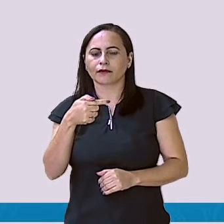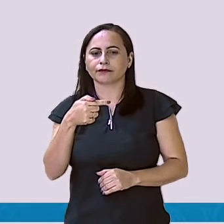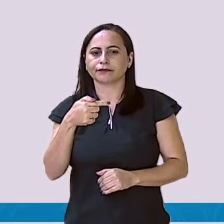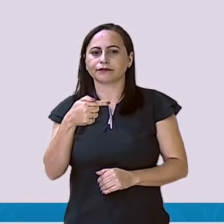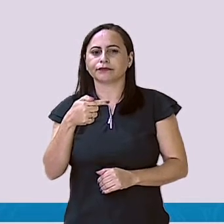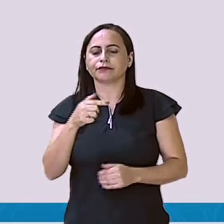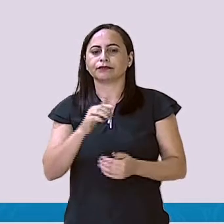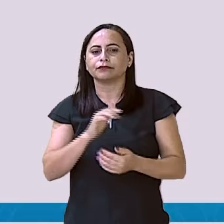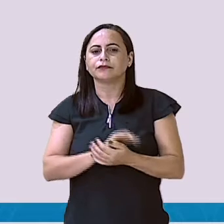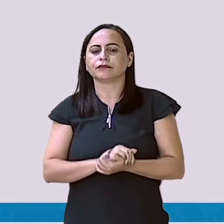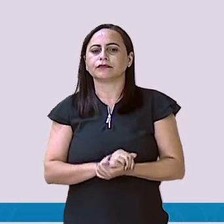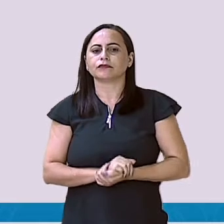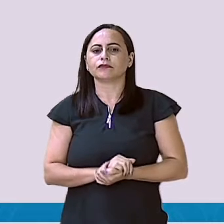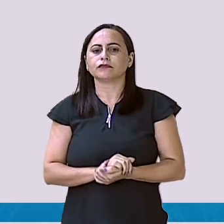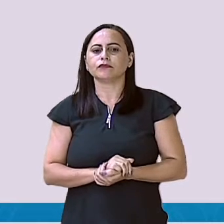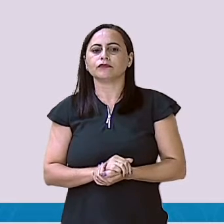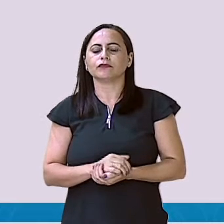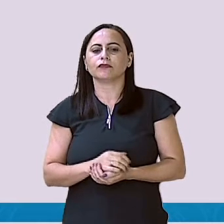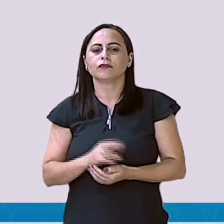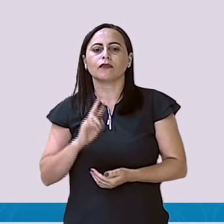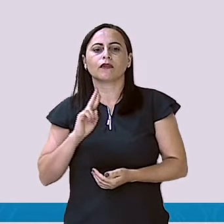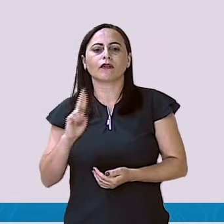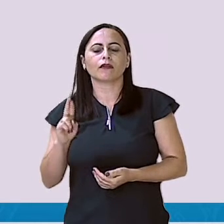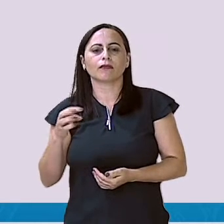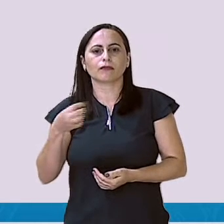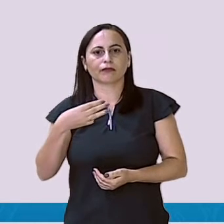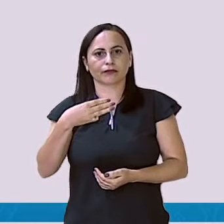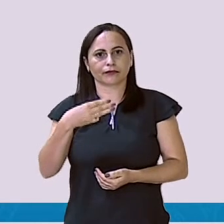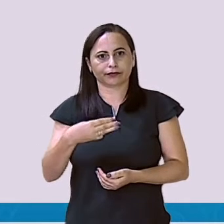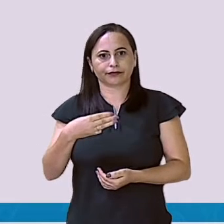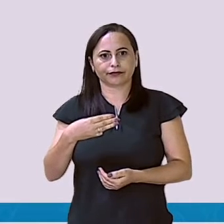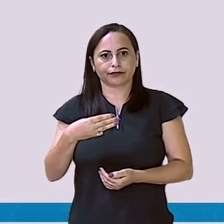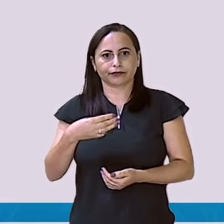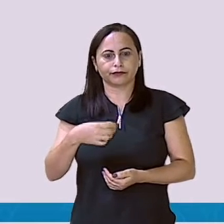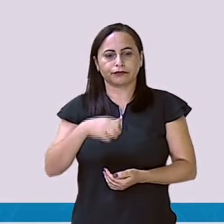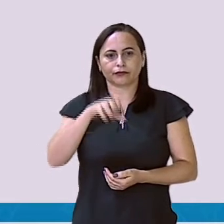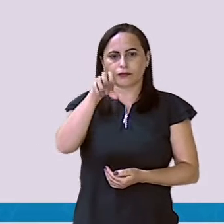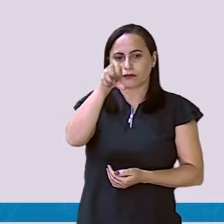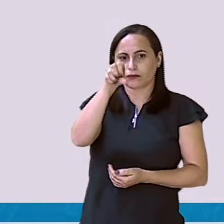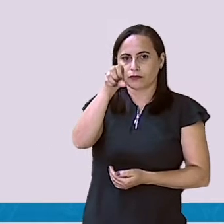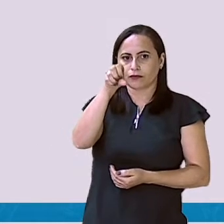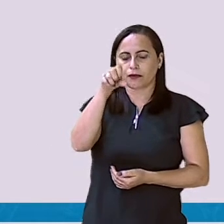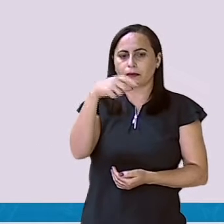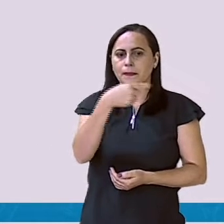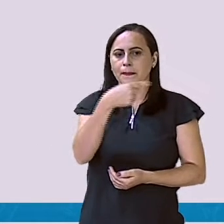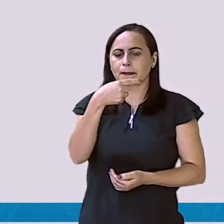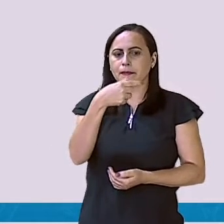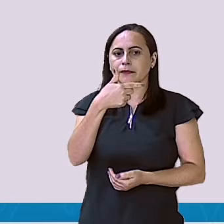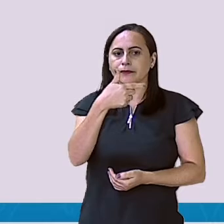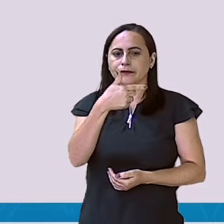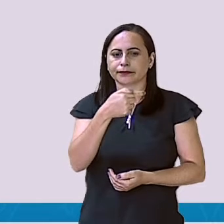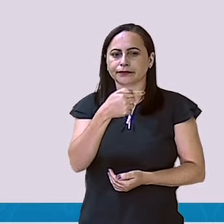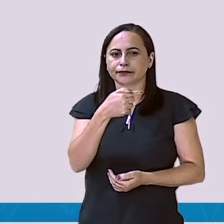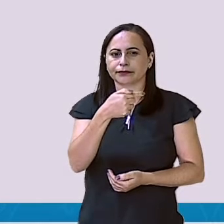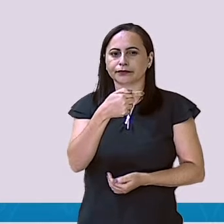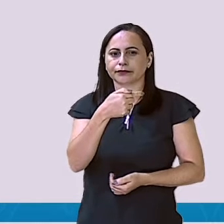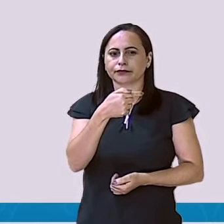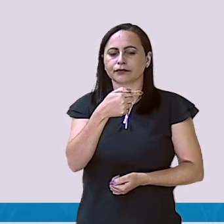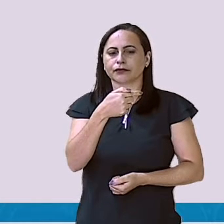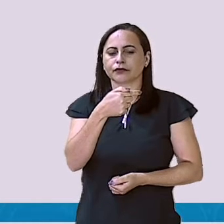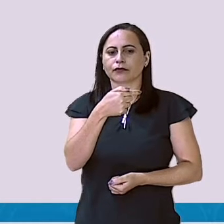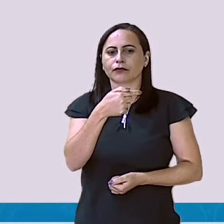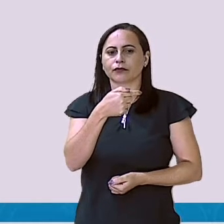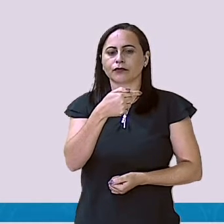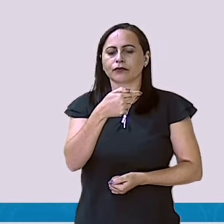7 de 10. Fico com 3. E eu tiro 9, 7 de 9,